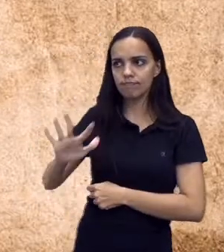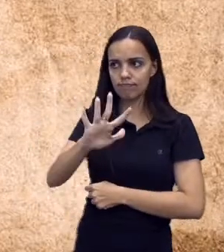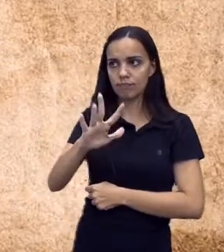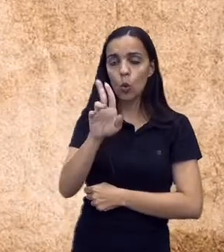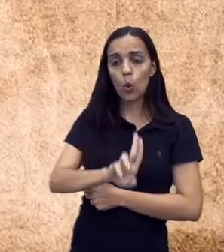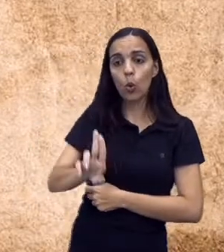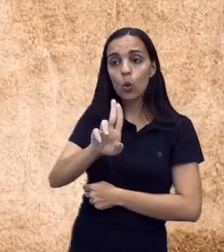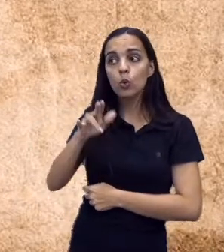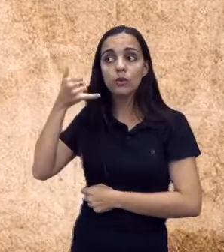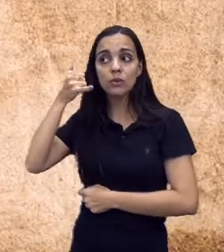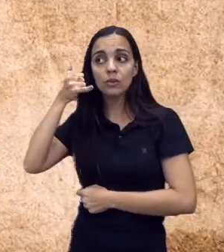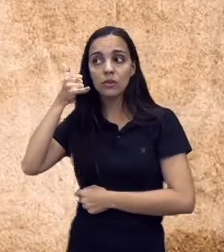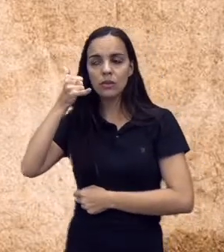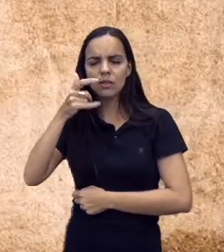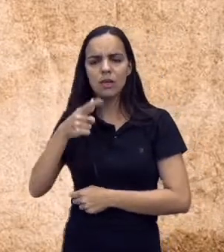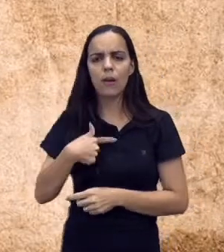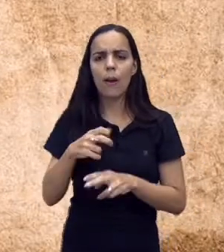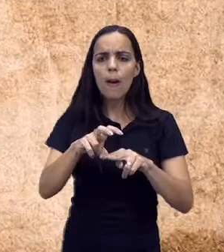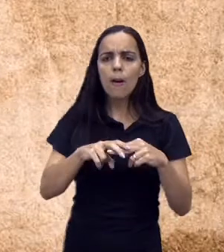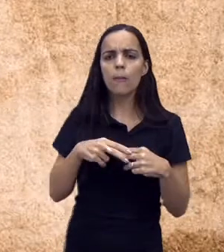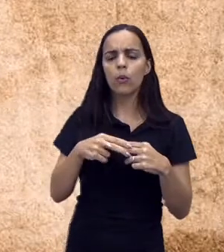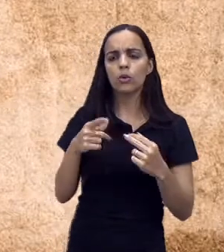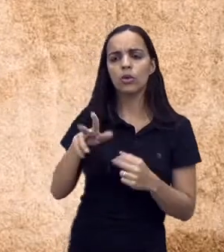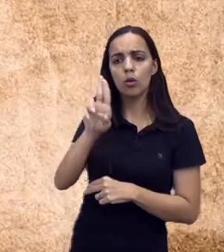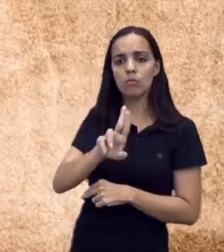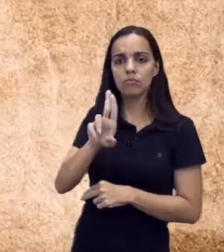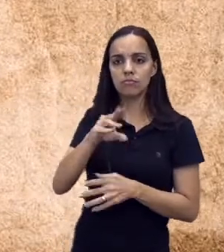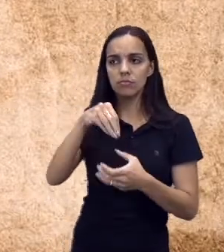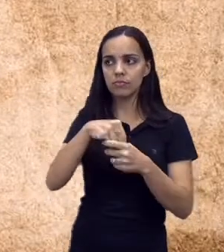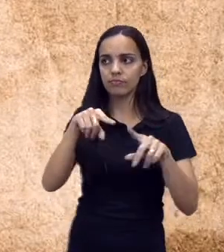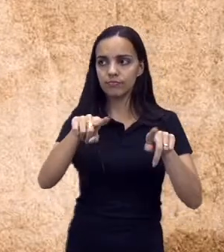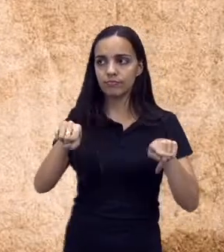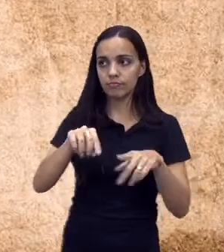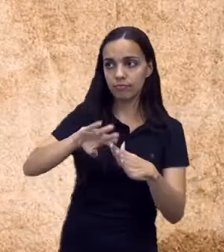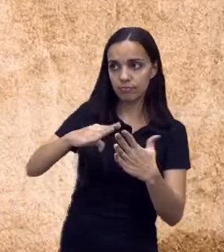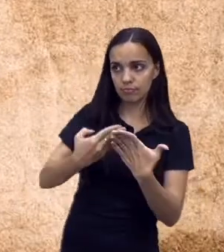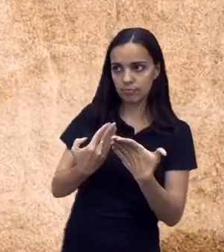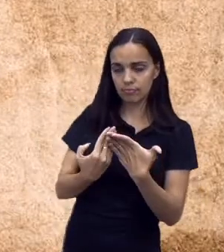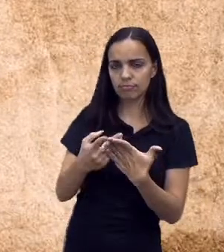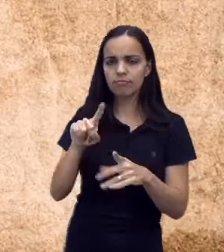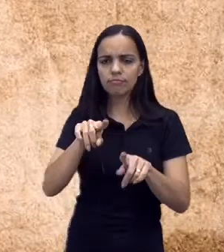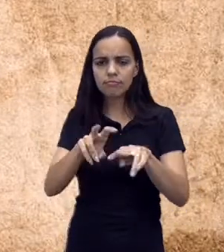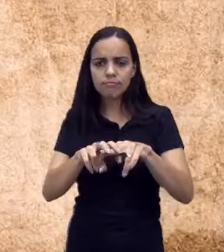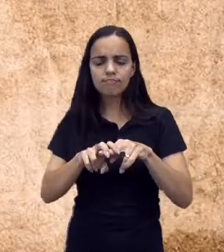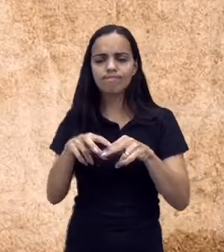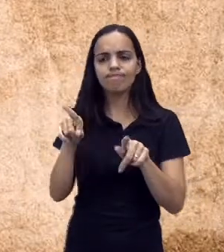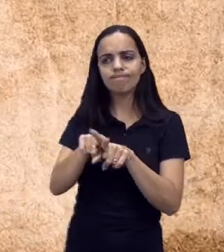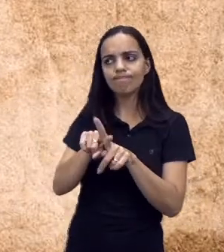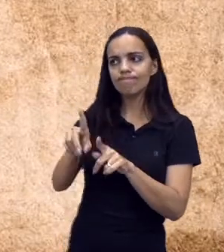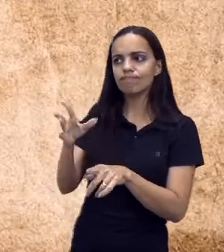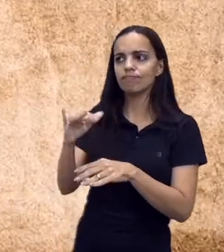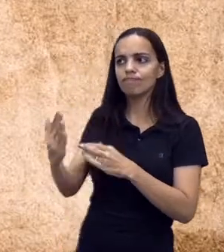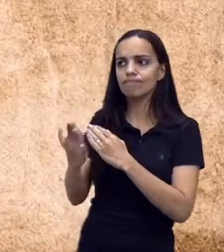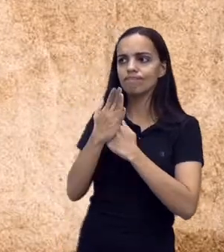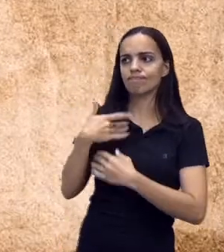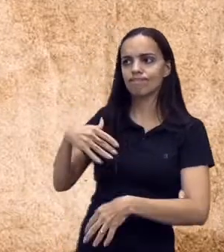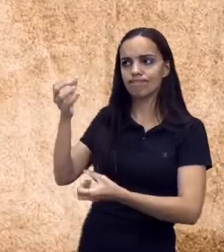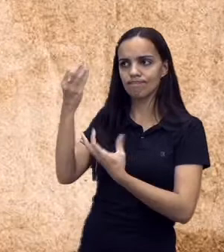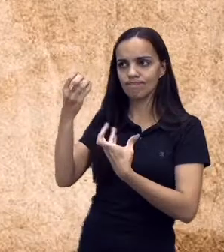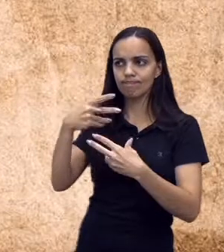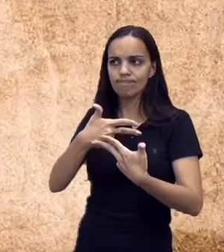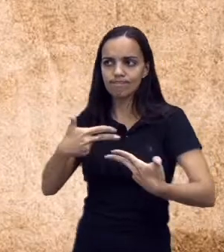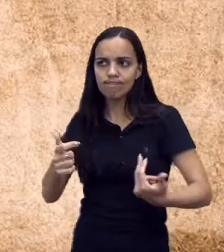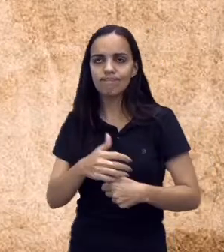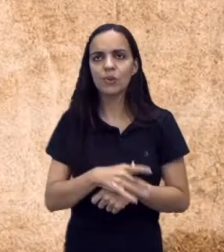celular como ferramenta válida e aliada no processo de ensino e aprendizagem. E o que era para os alunos